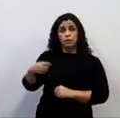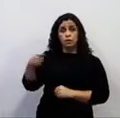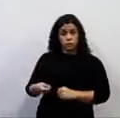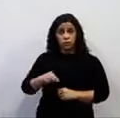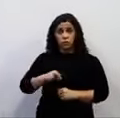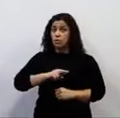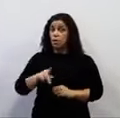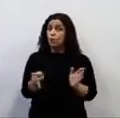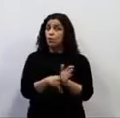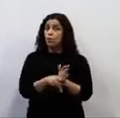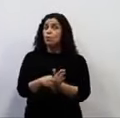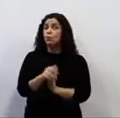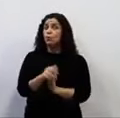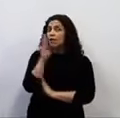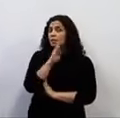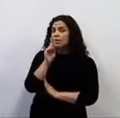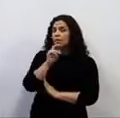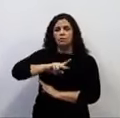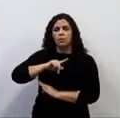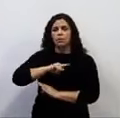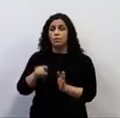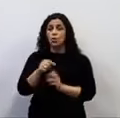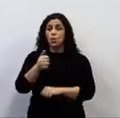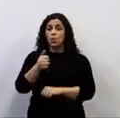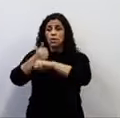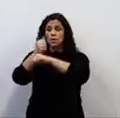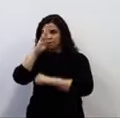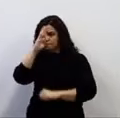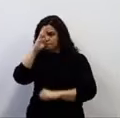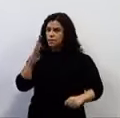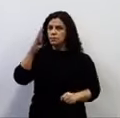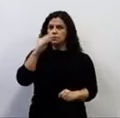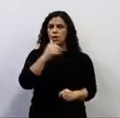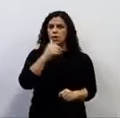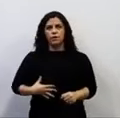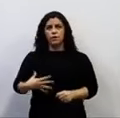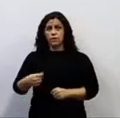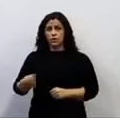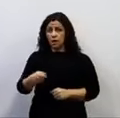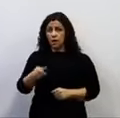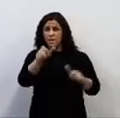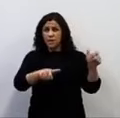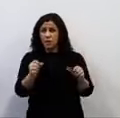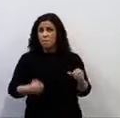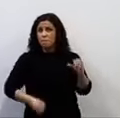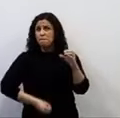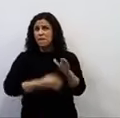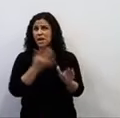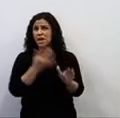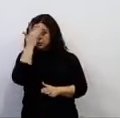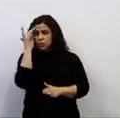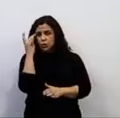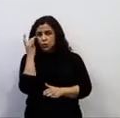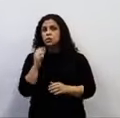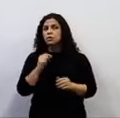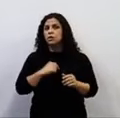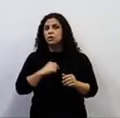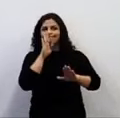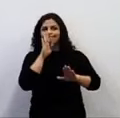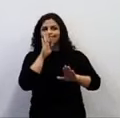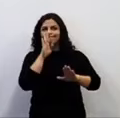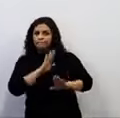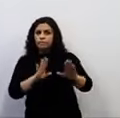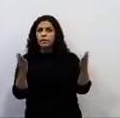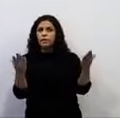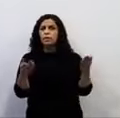governador, que é a autoridade máxima, vai colocar em risco milhares de pessoas. Para ser mais preciso, de acordo com a comemoração do líder Hussein,